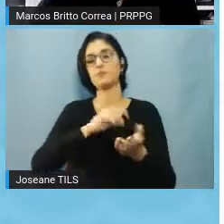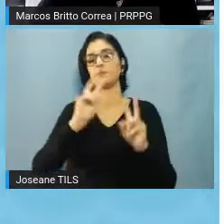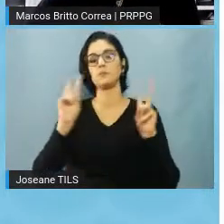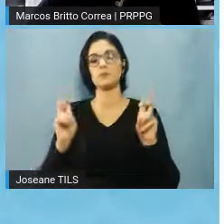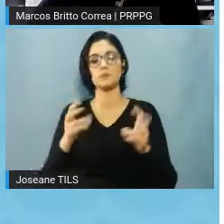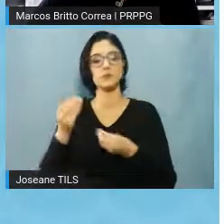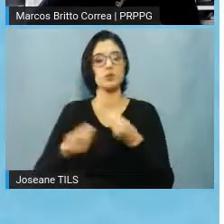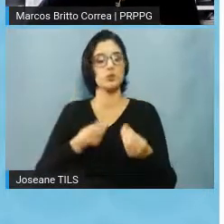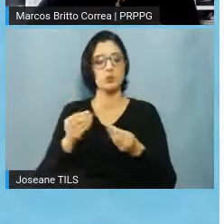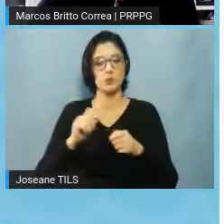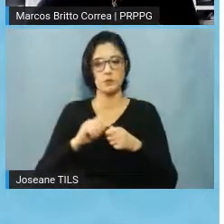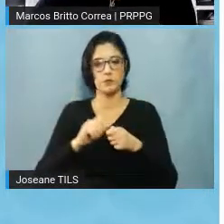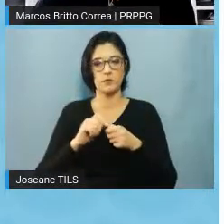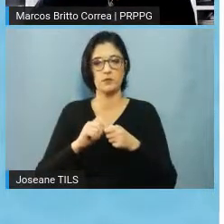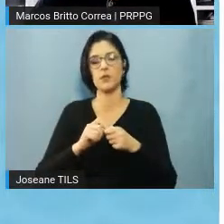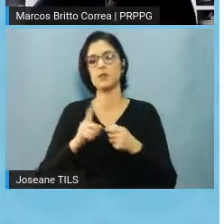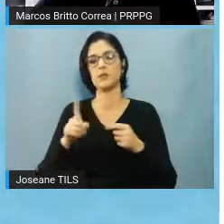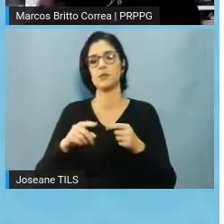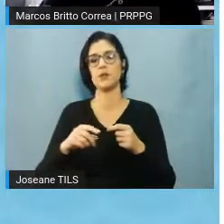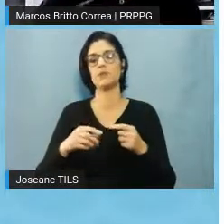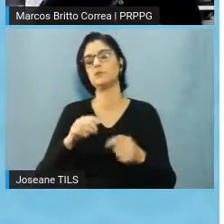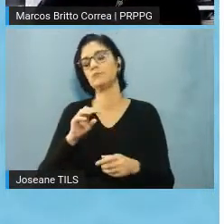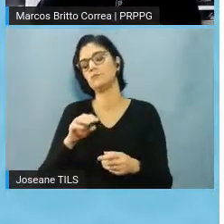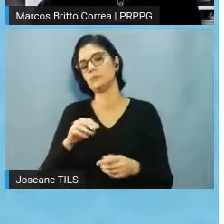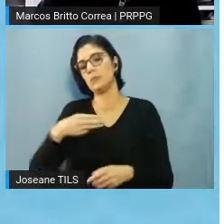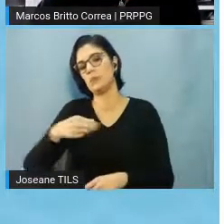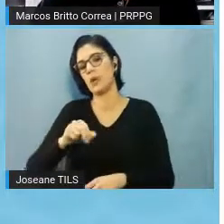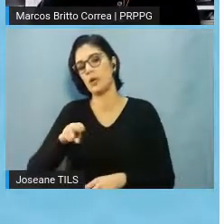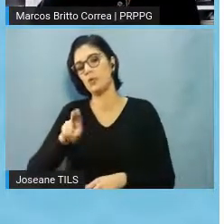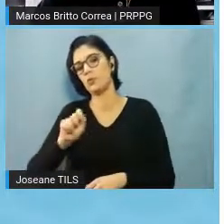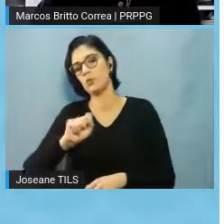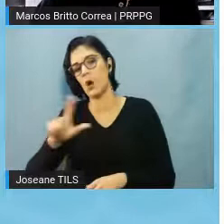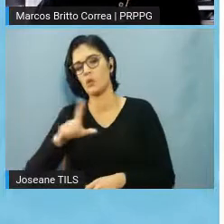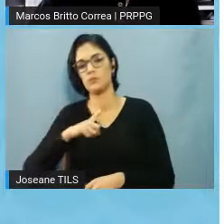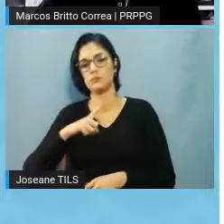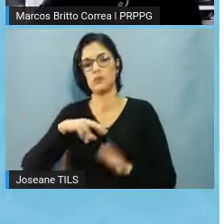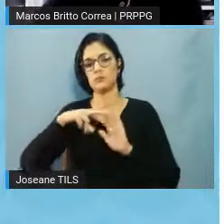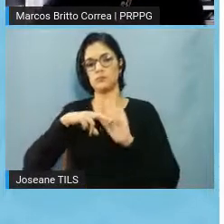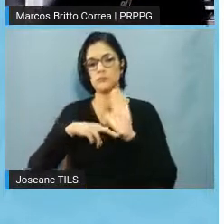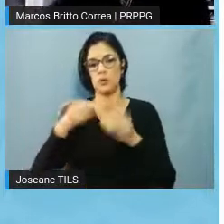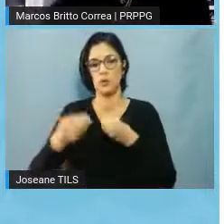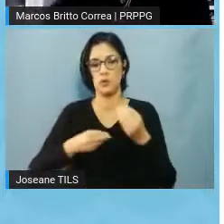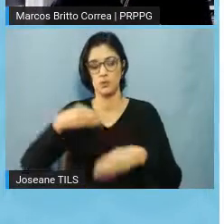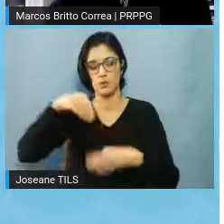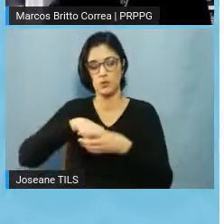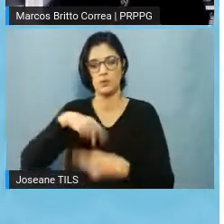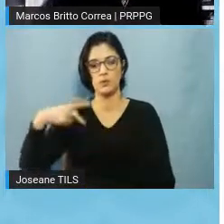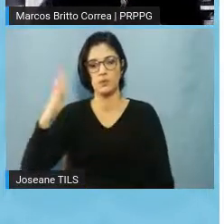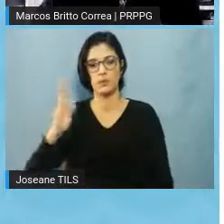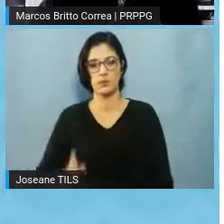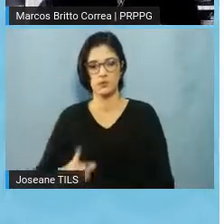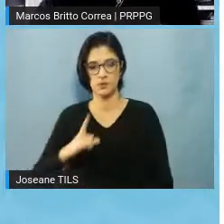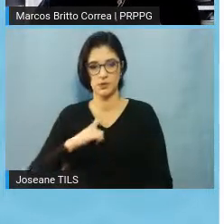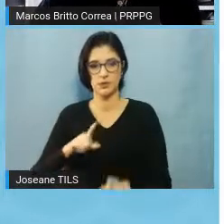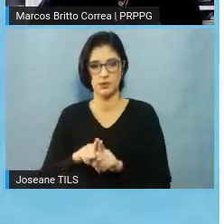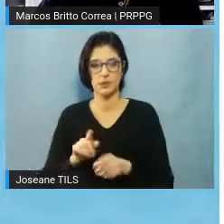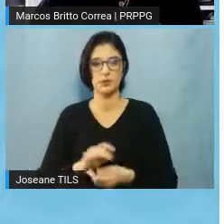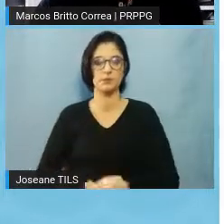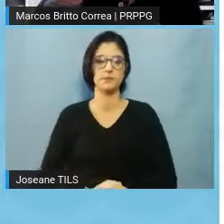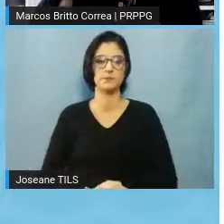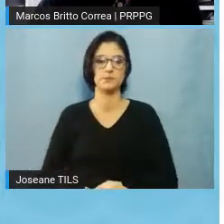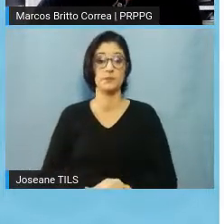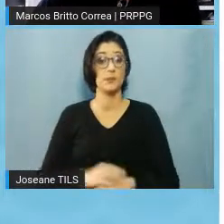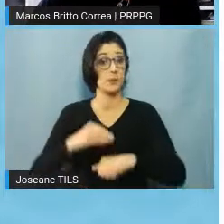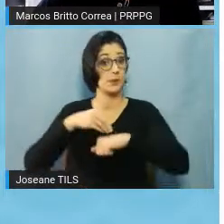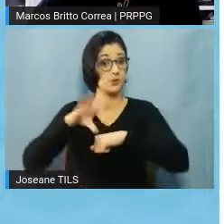projetos na Plataforma Brasil, estão disponíveis no nosso site, estão disponíveis também na própria Plataforma Brasil, e uma outra dica, para